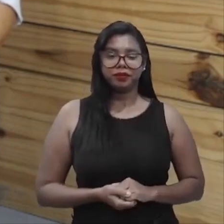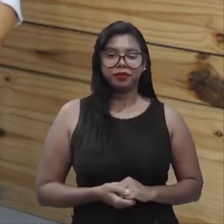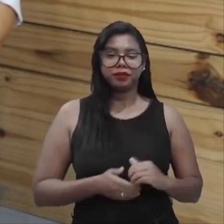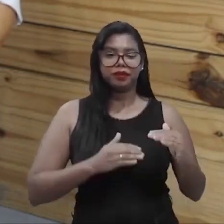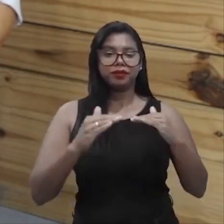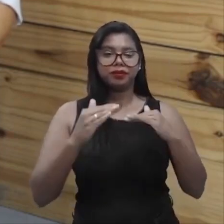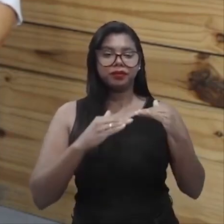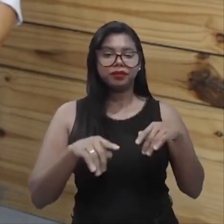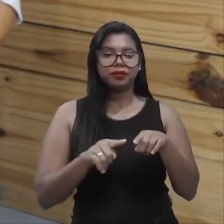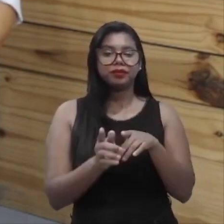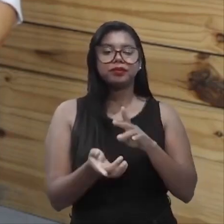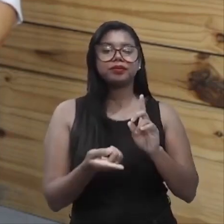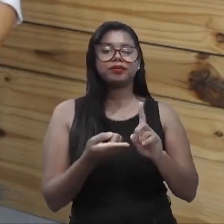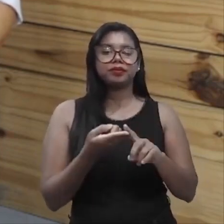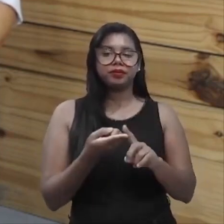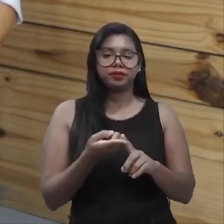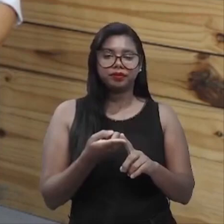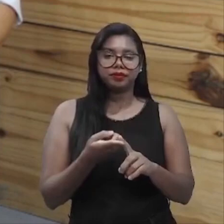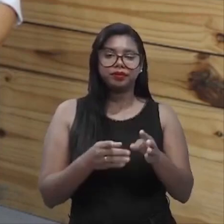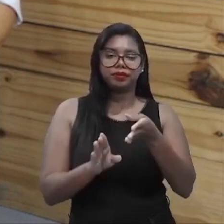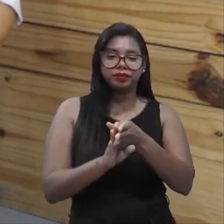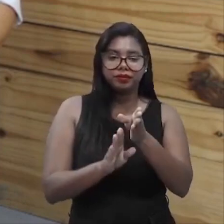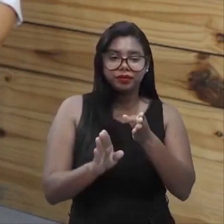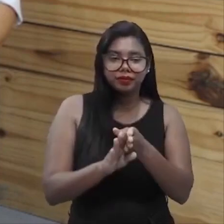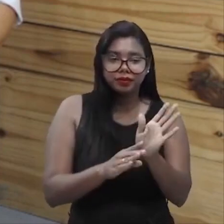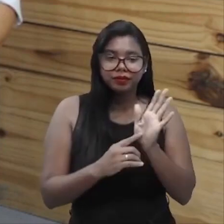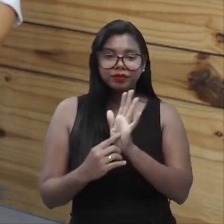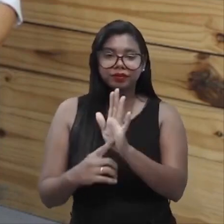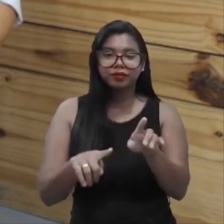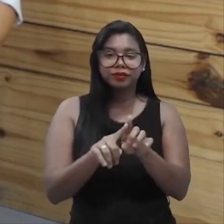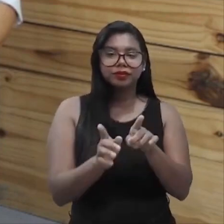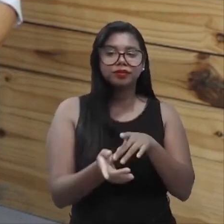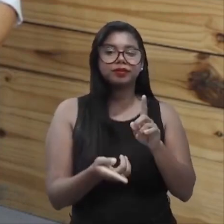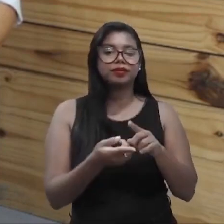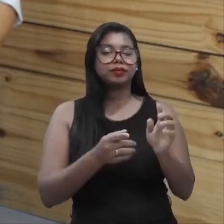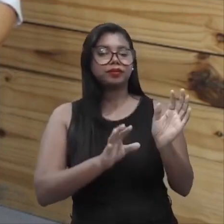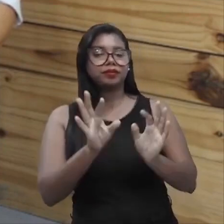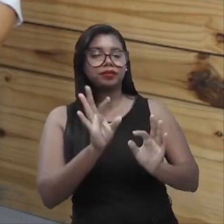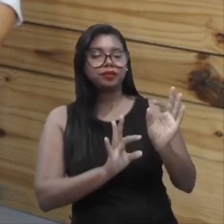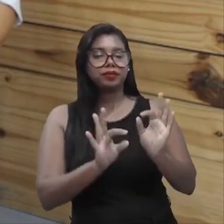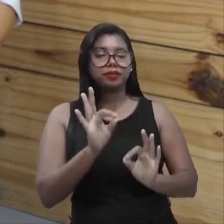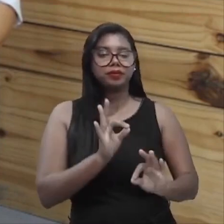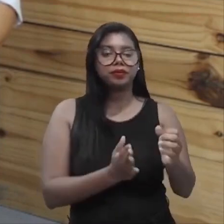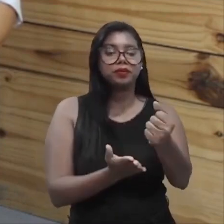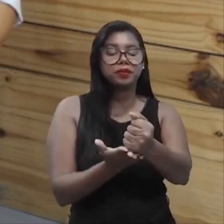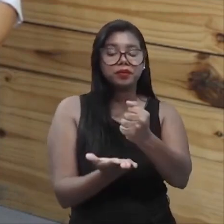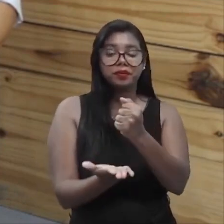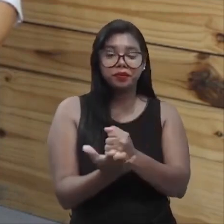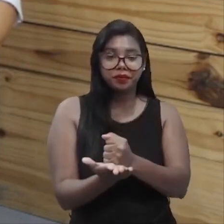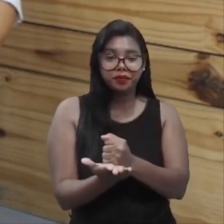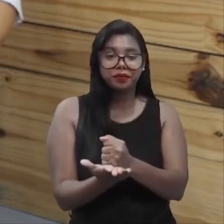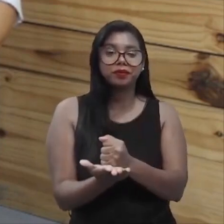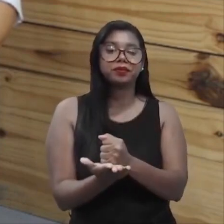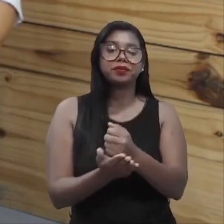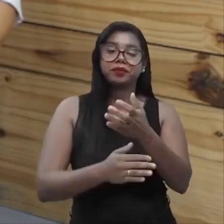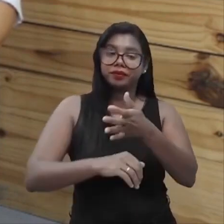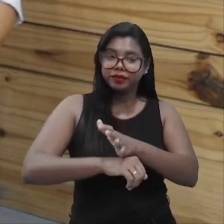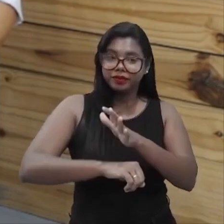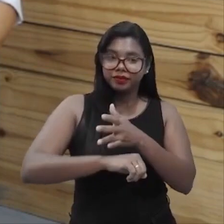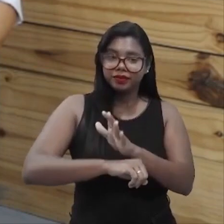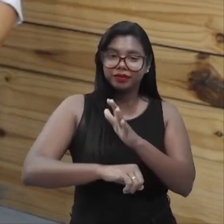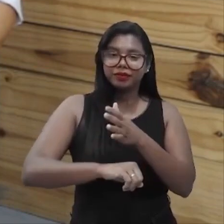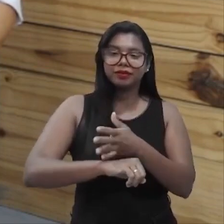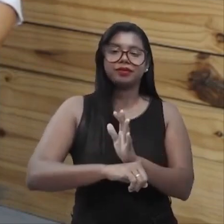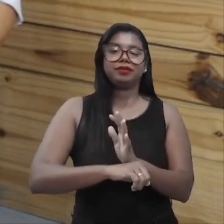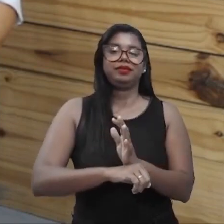Mobilizando, conscientizando, preparando documentações, treinamentos,